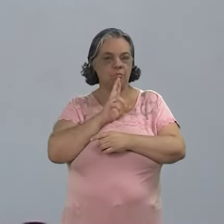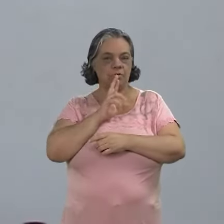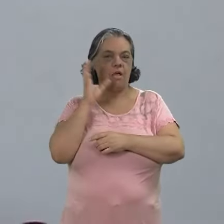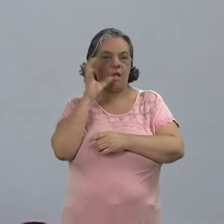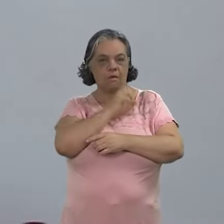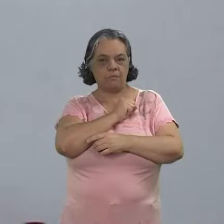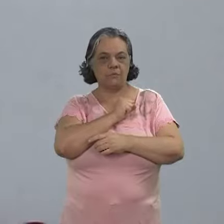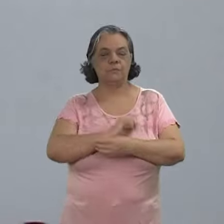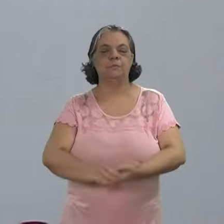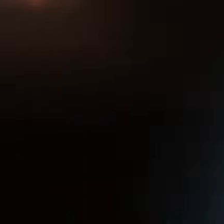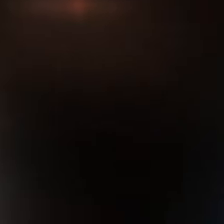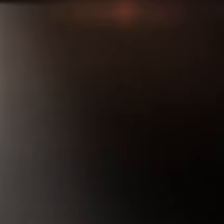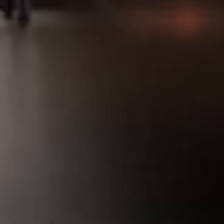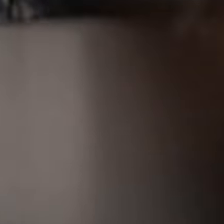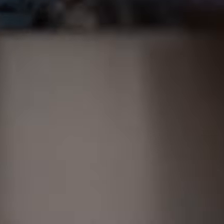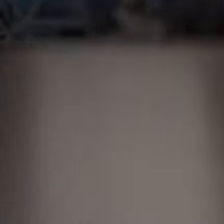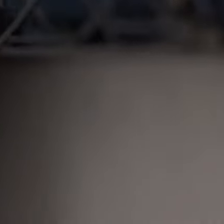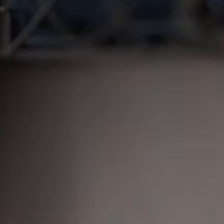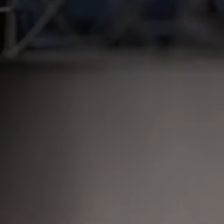respostas já já.